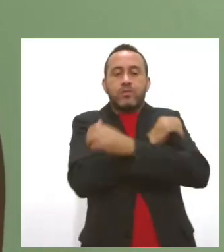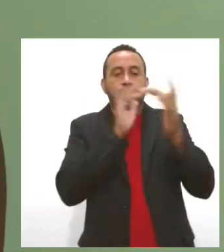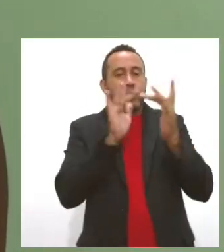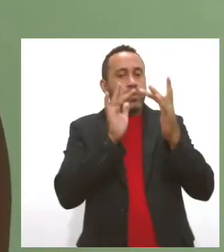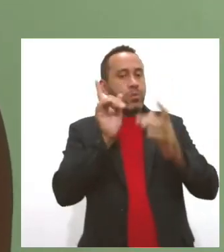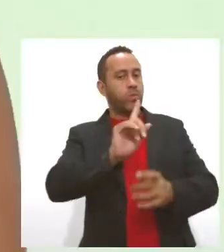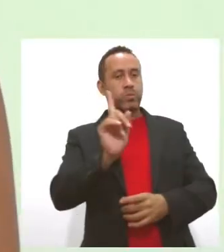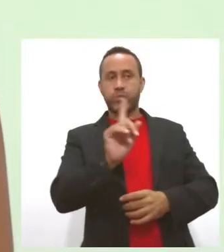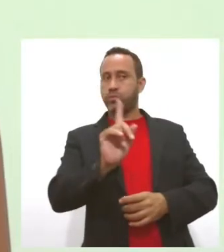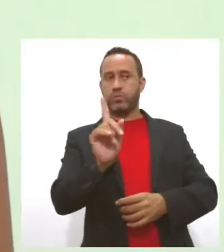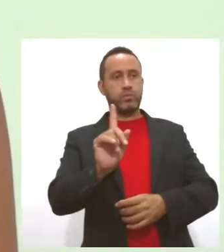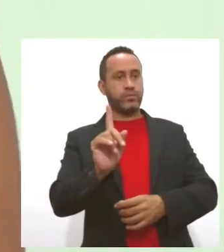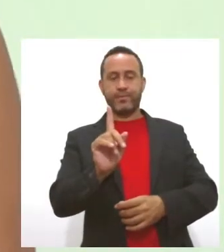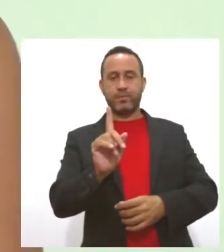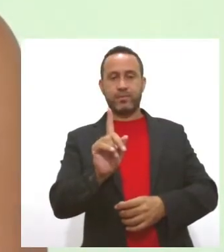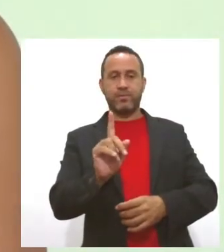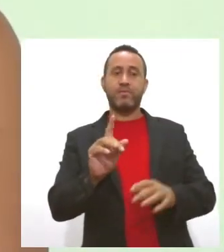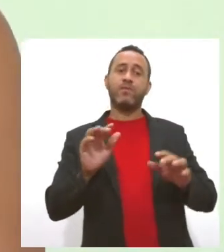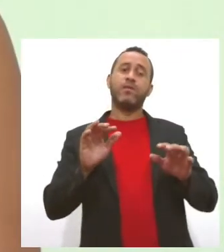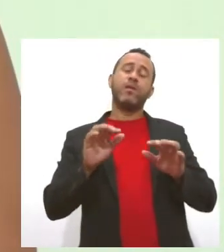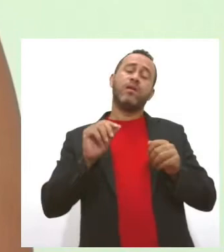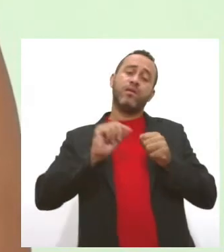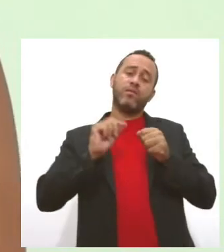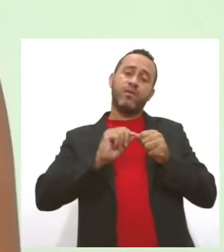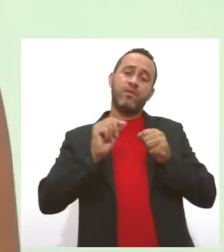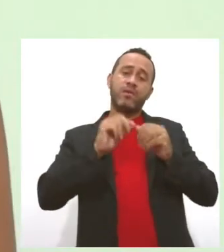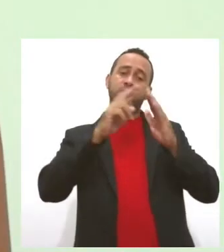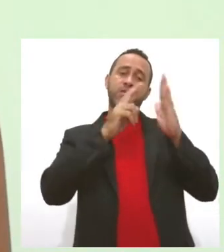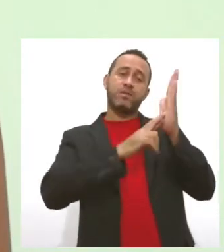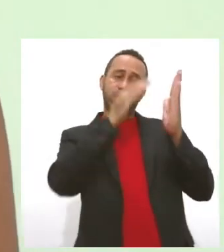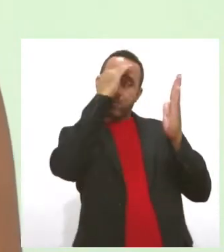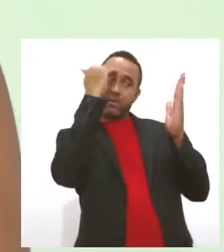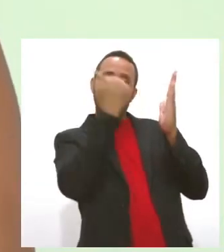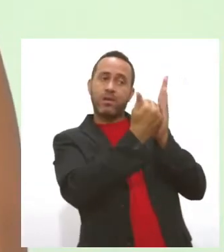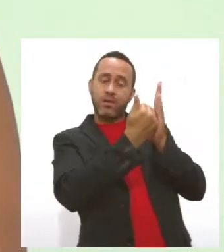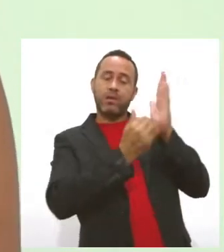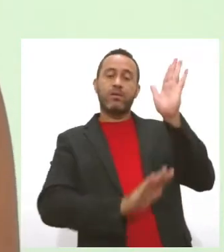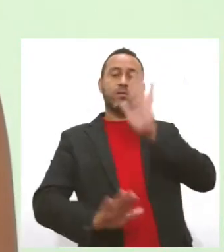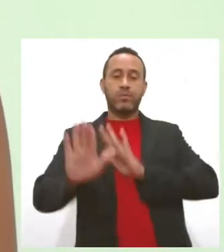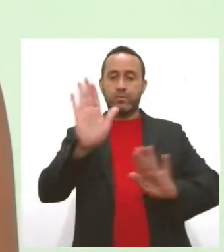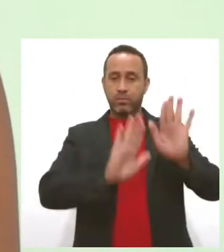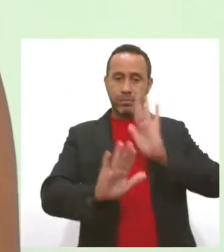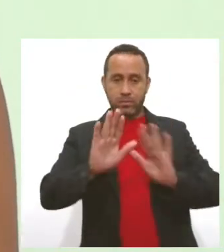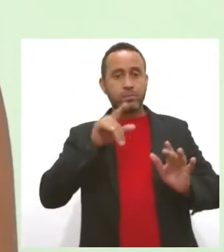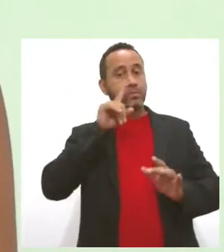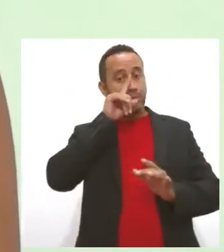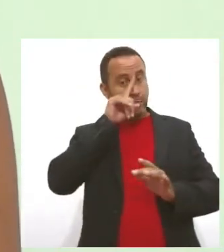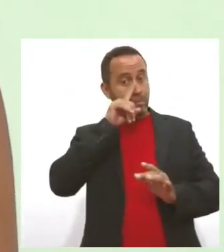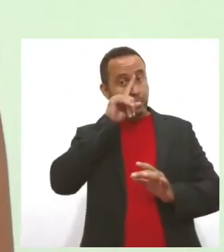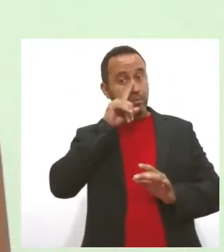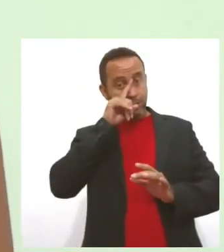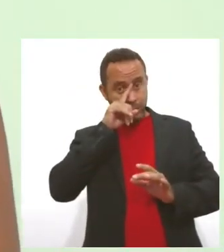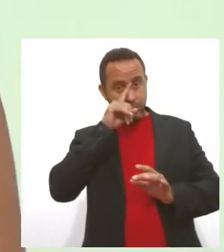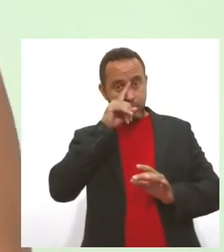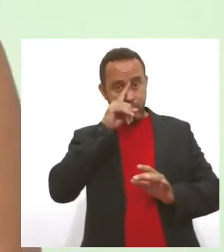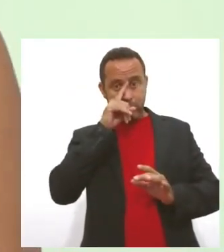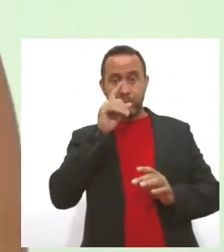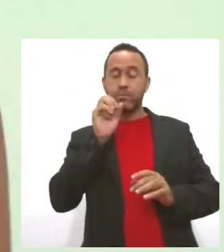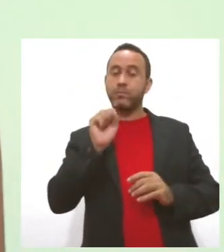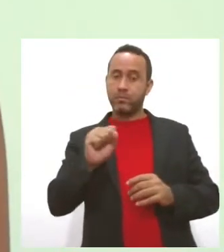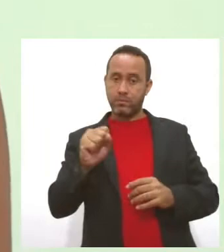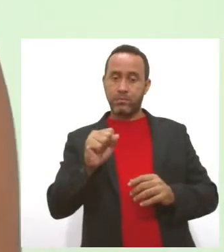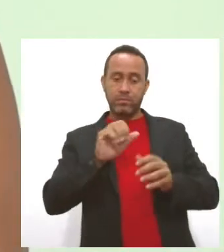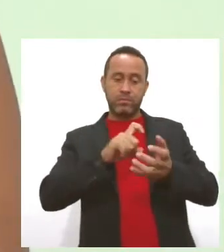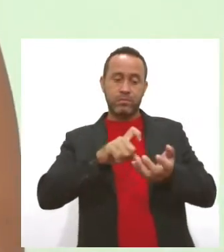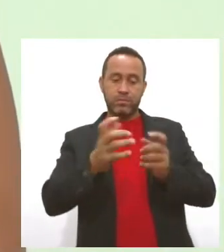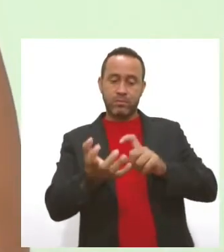as pessoas. A gente vai fazer naquela medida que não prejudique ninguém, que ninguém corra risco. Essas coisas assim, sempre com álcool em gel,